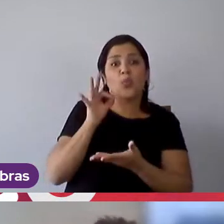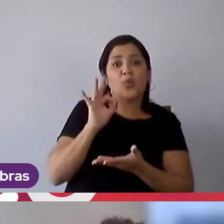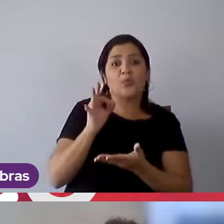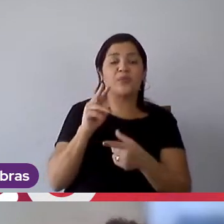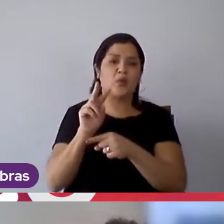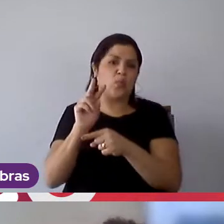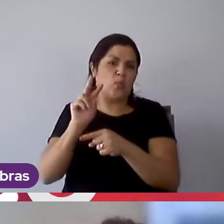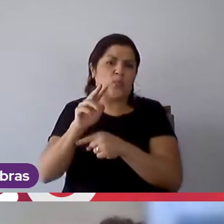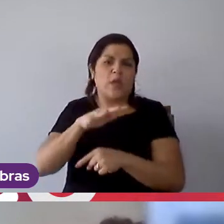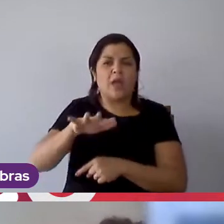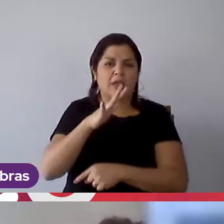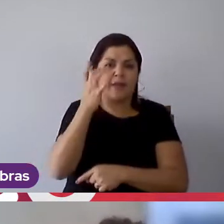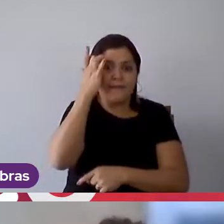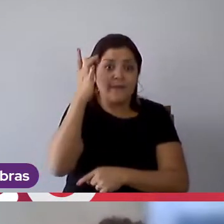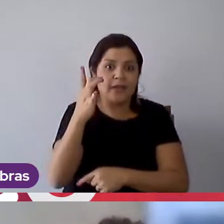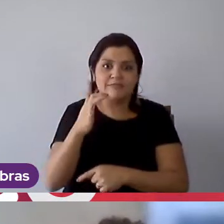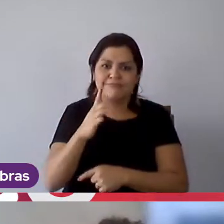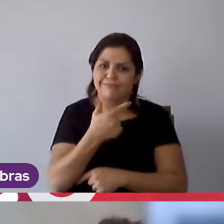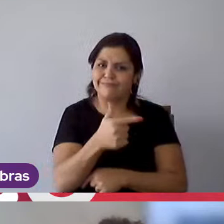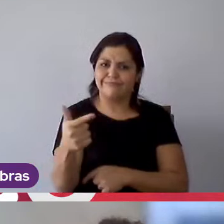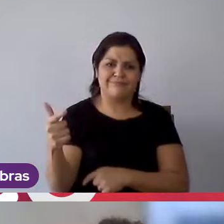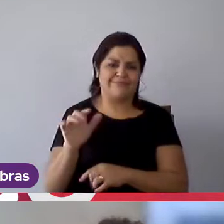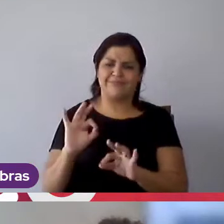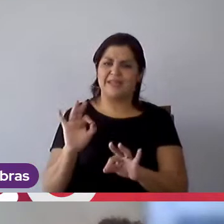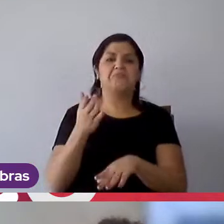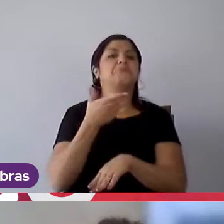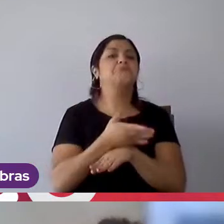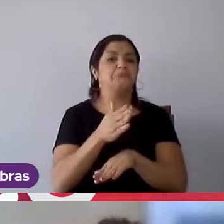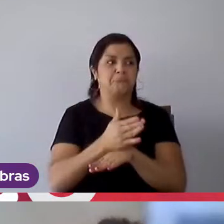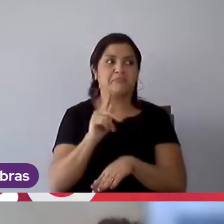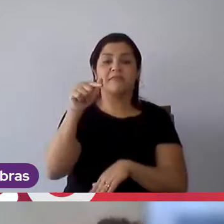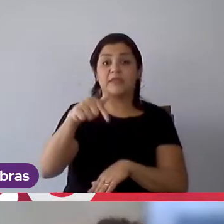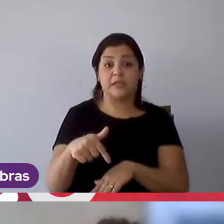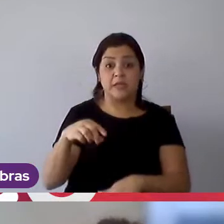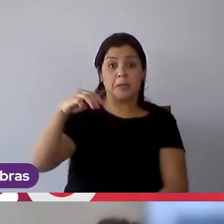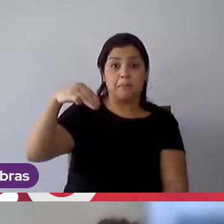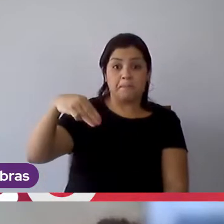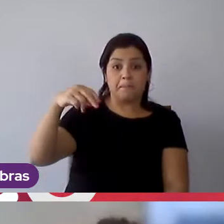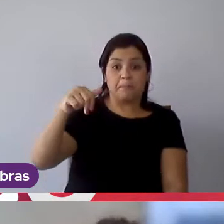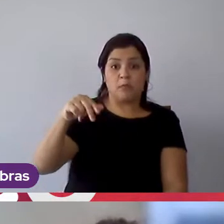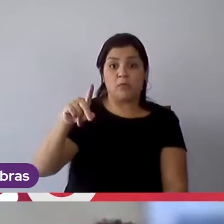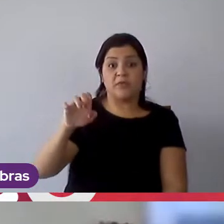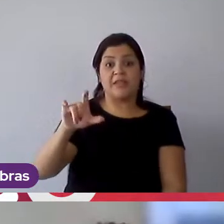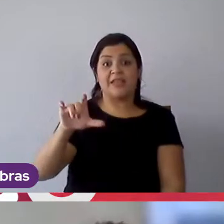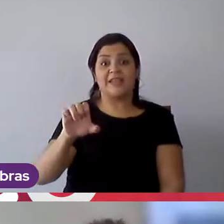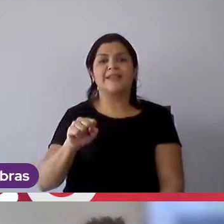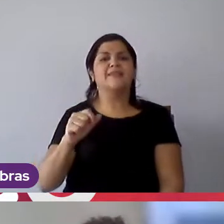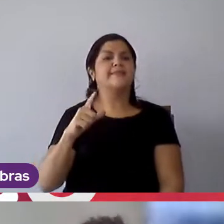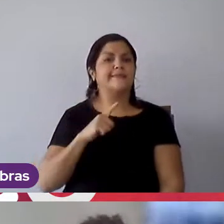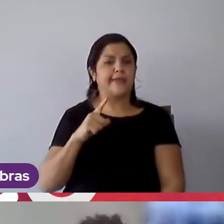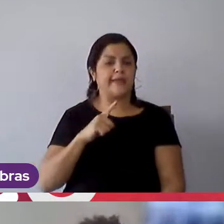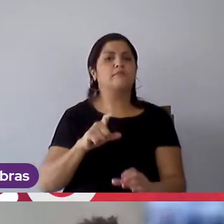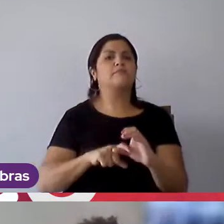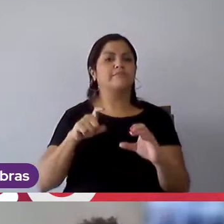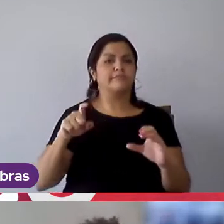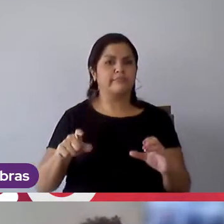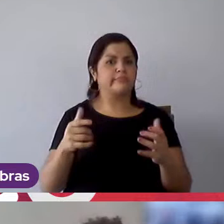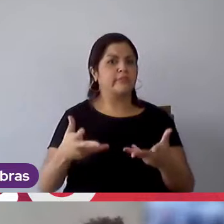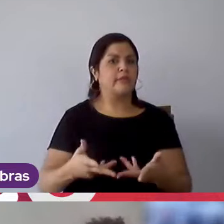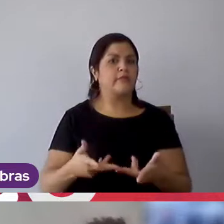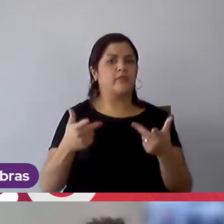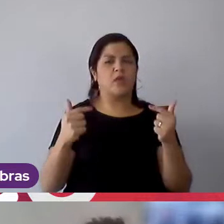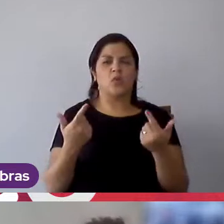cuidar de tarefas mais fáceis, não, estagiário aqui na Mondelez, ele tem uma autonomia muito grande, então não tem essa